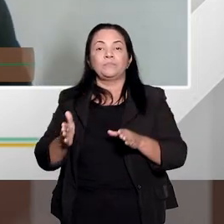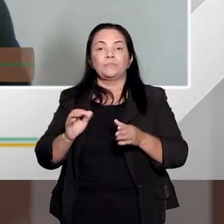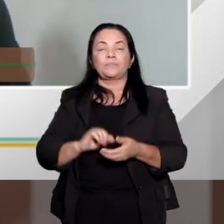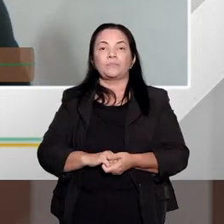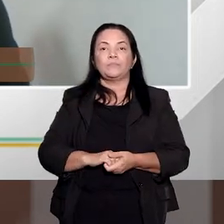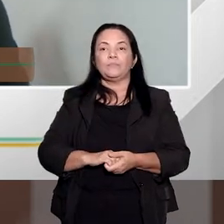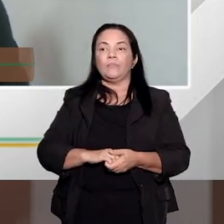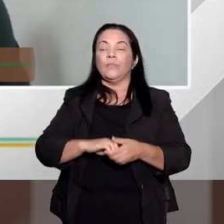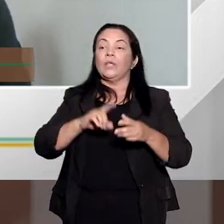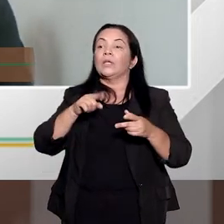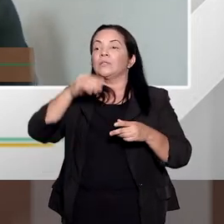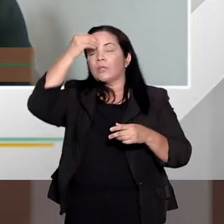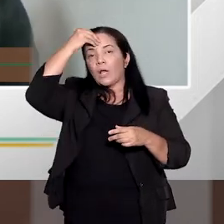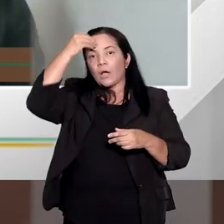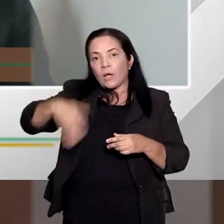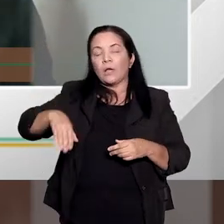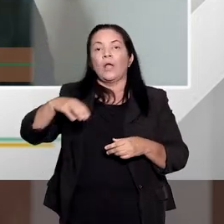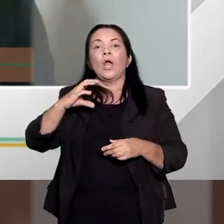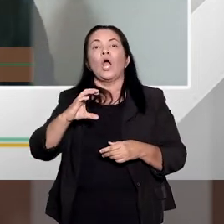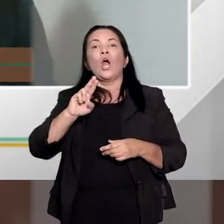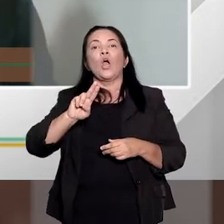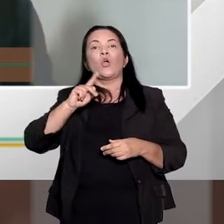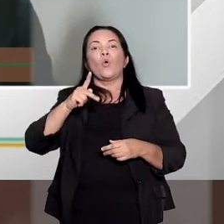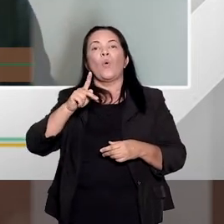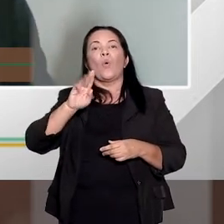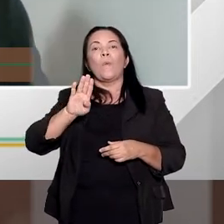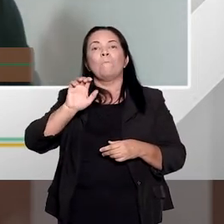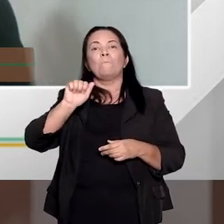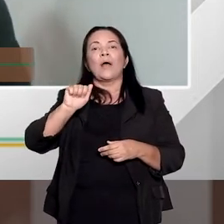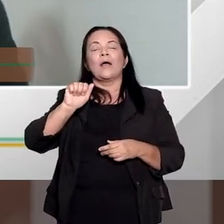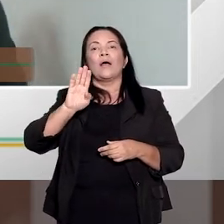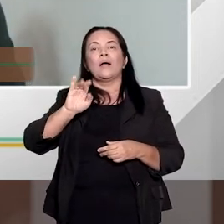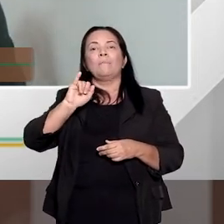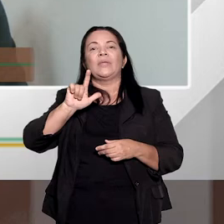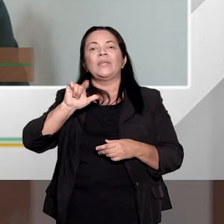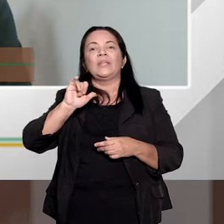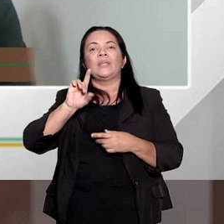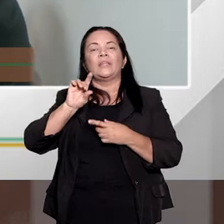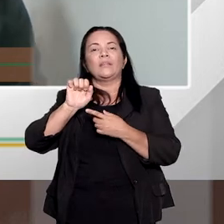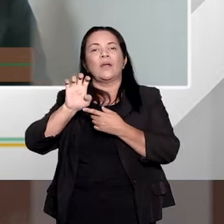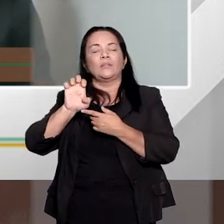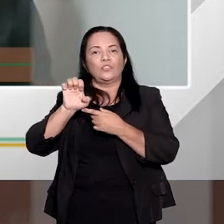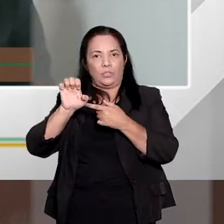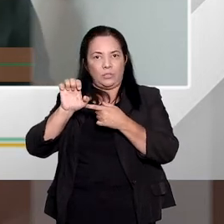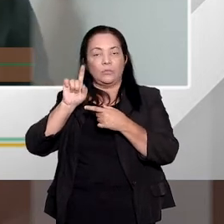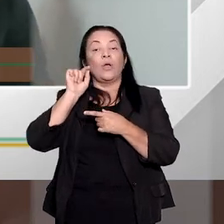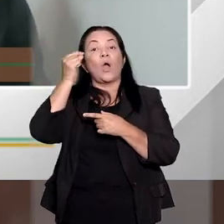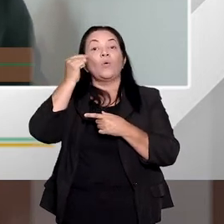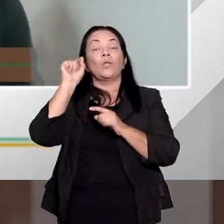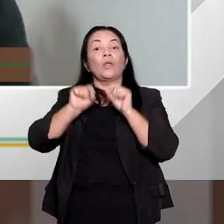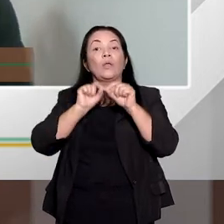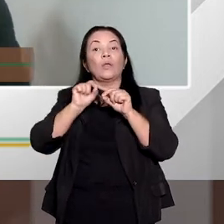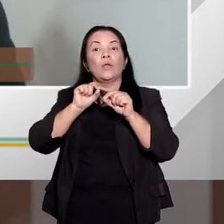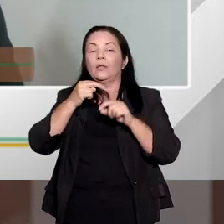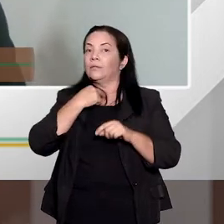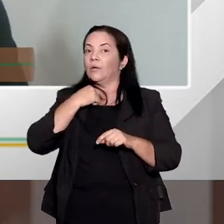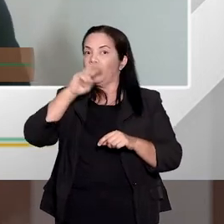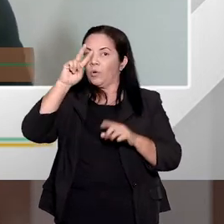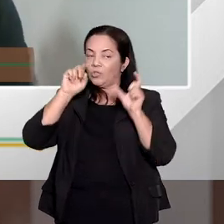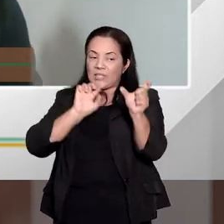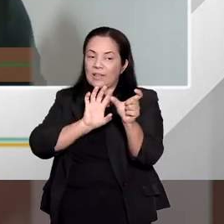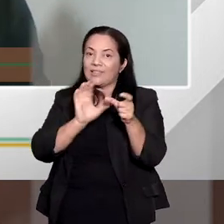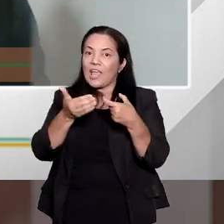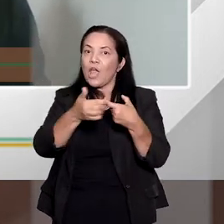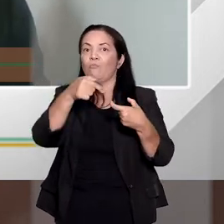da culpabilidade, a questão da culpabilidade é importante, porque, primeiro, a gente não pode confundir aqui, porque esse termo